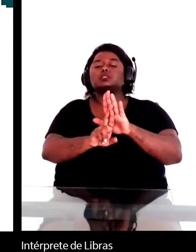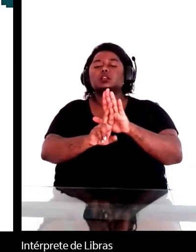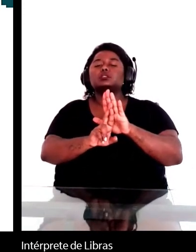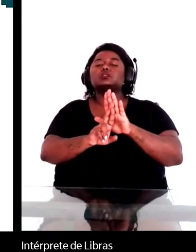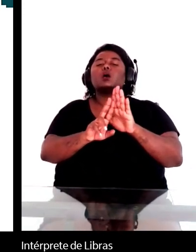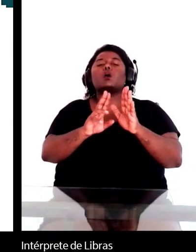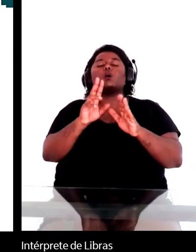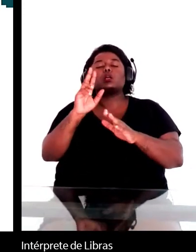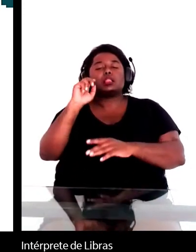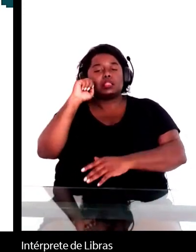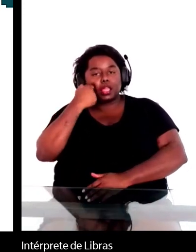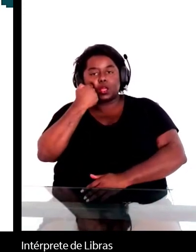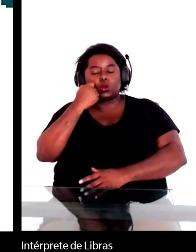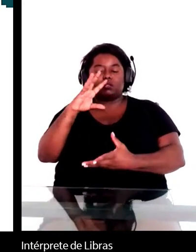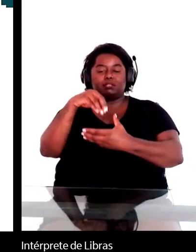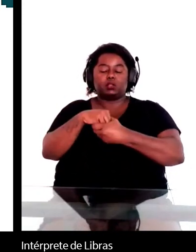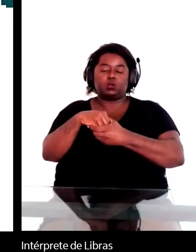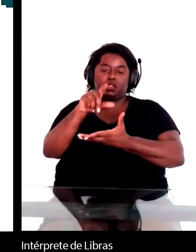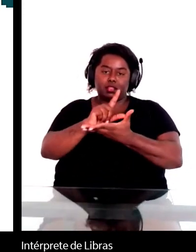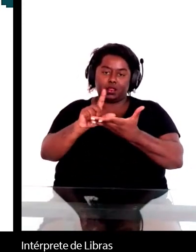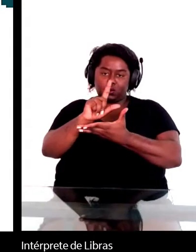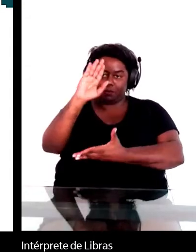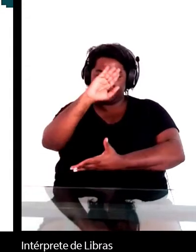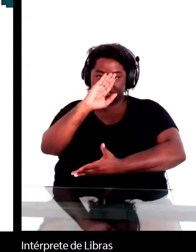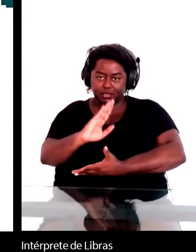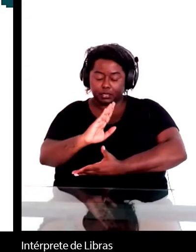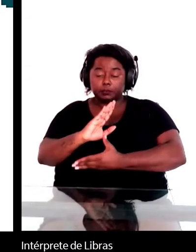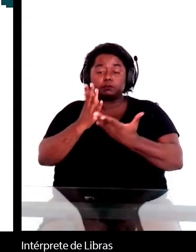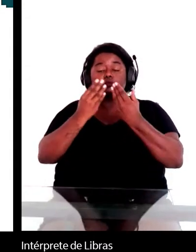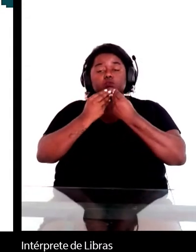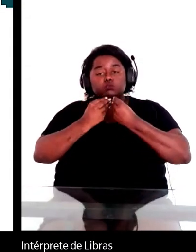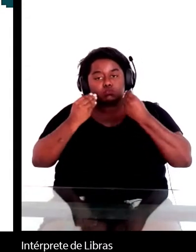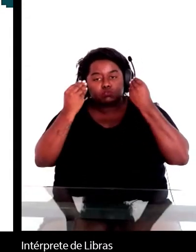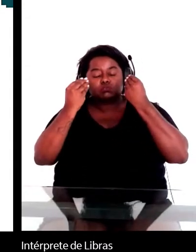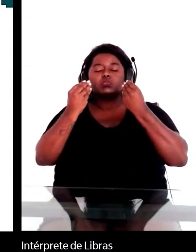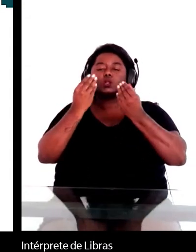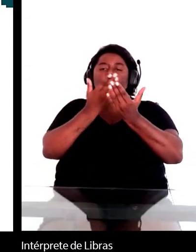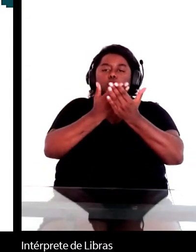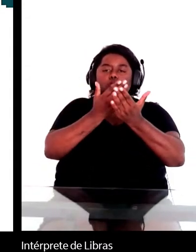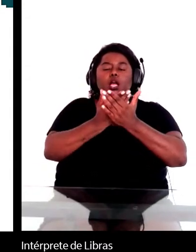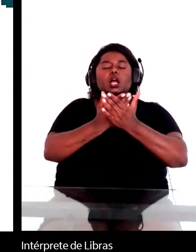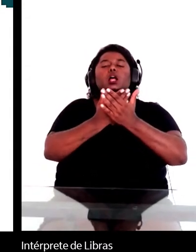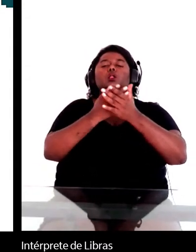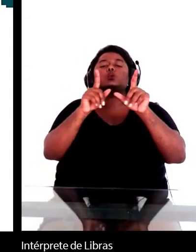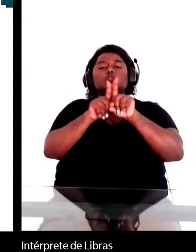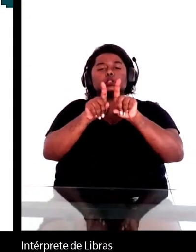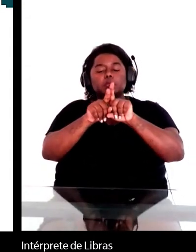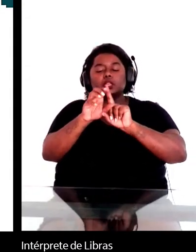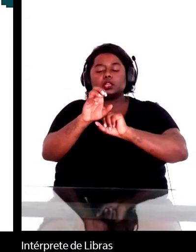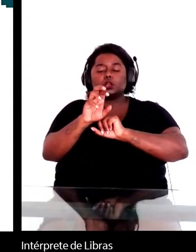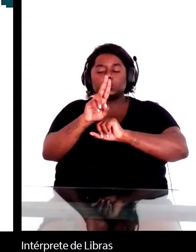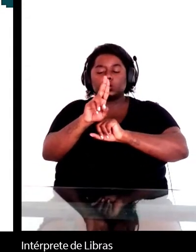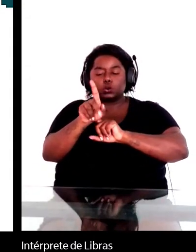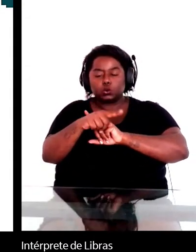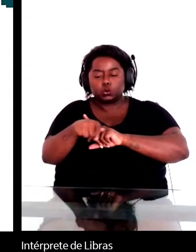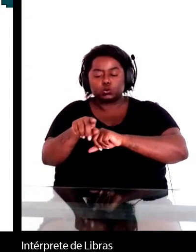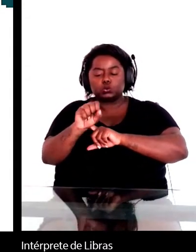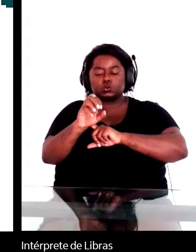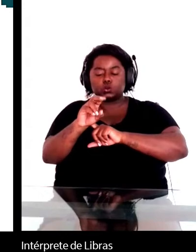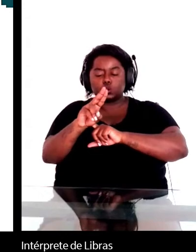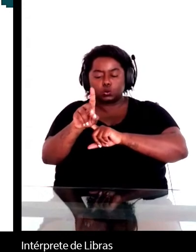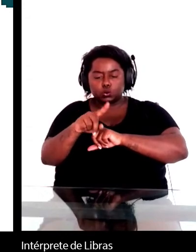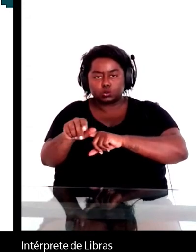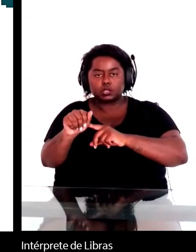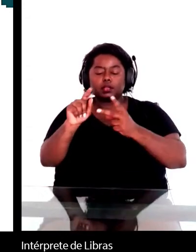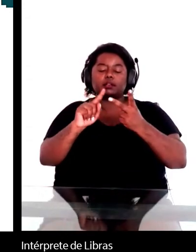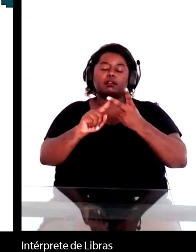Machado de Assis é estudado em comparação a Domingos Caos da Barbosa, Cruz e Souza, Castro Alves, Maria Firmina